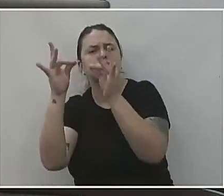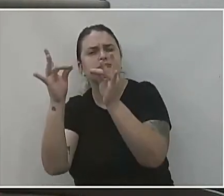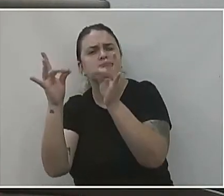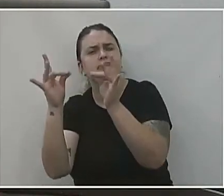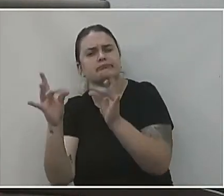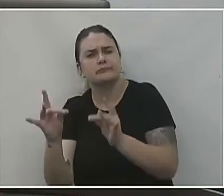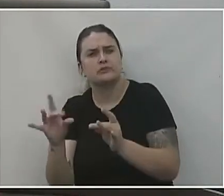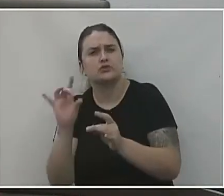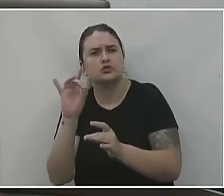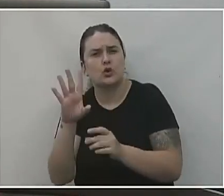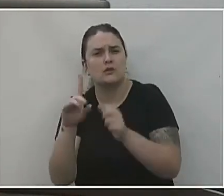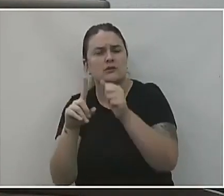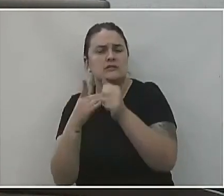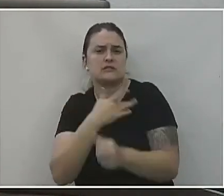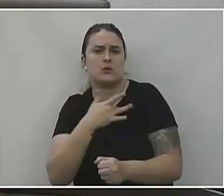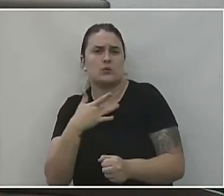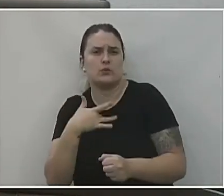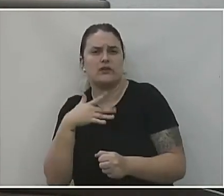da saúde, a gente vai